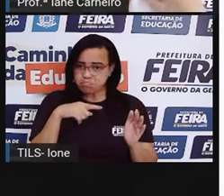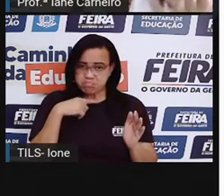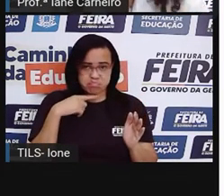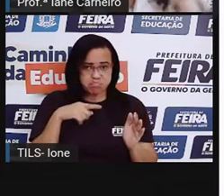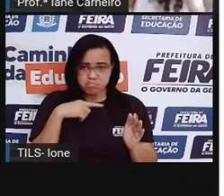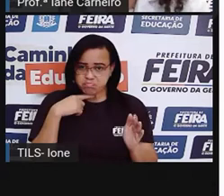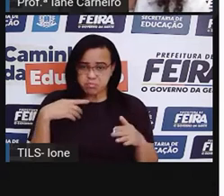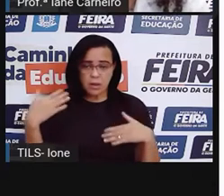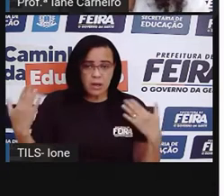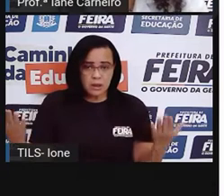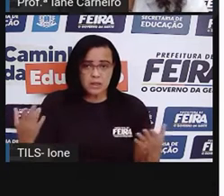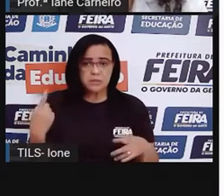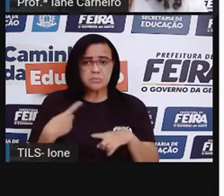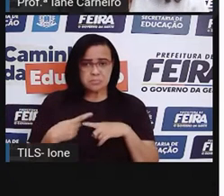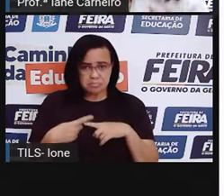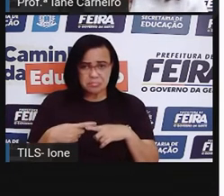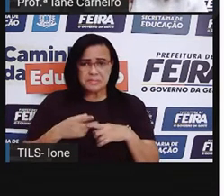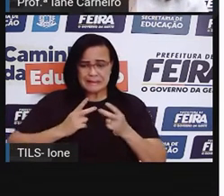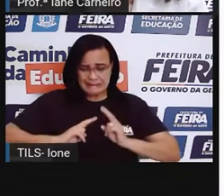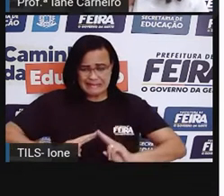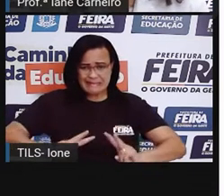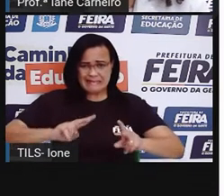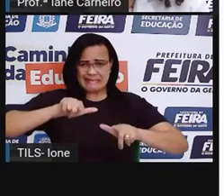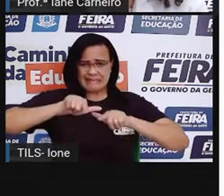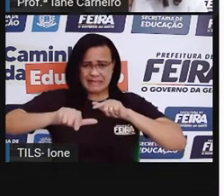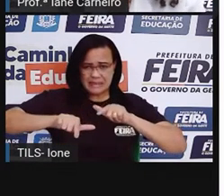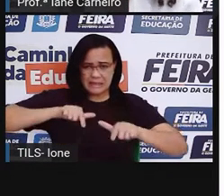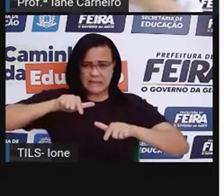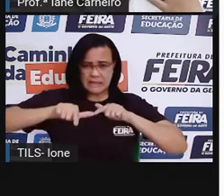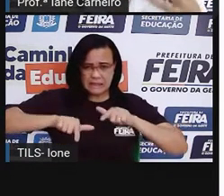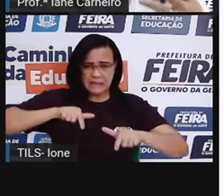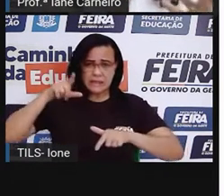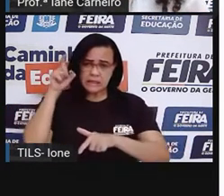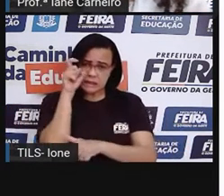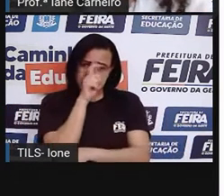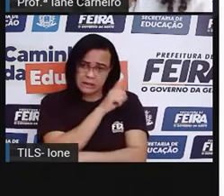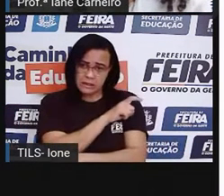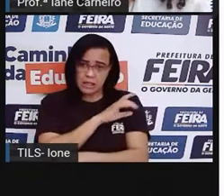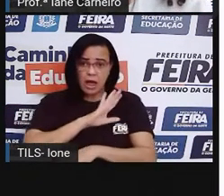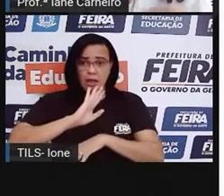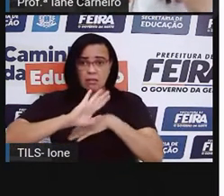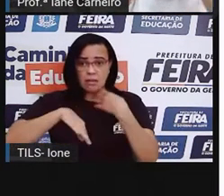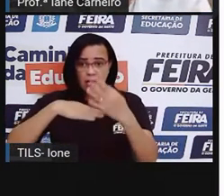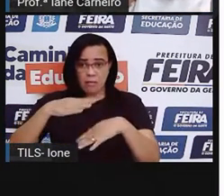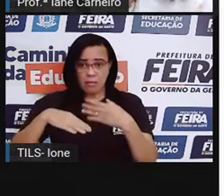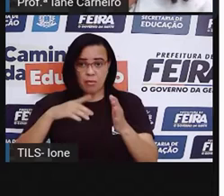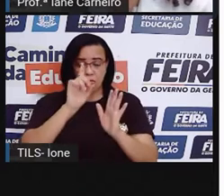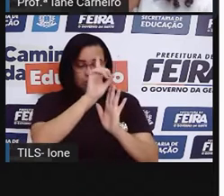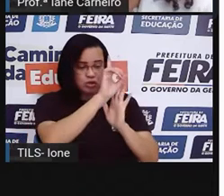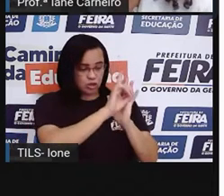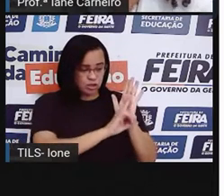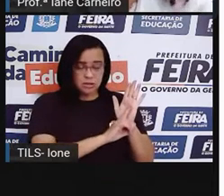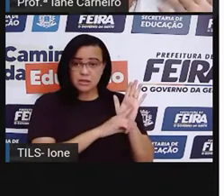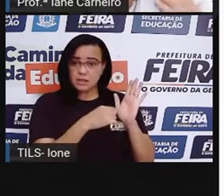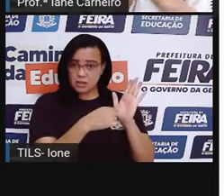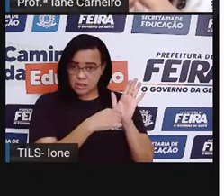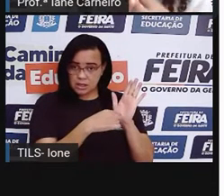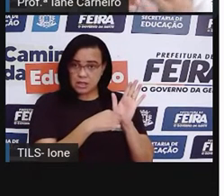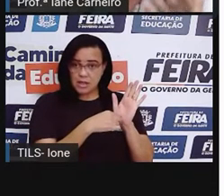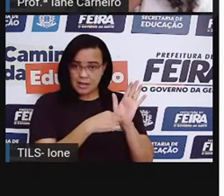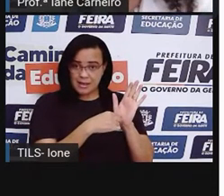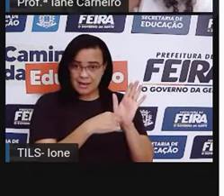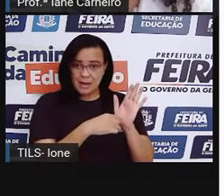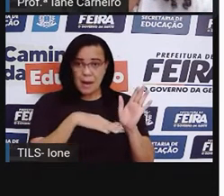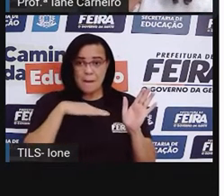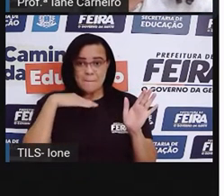grávidas, elas tinham que continuar trabalhando. E aí, com esses direitos, né, as mamães puderam ter um pouco mais de calma, paciência